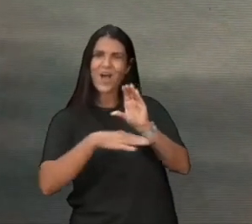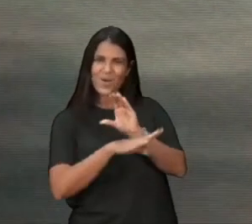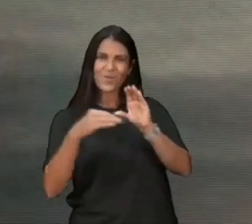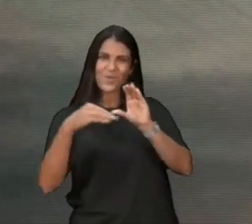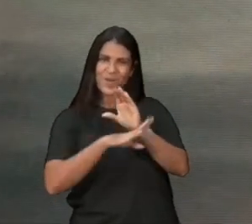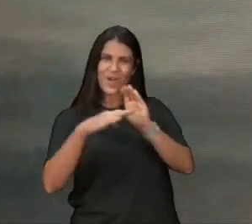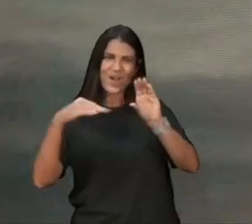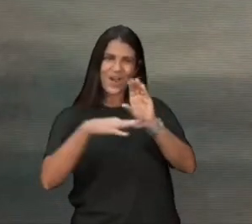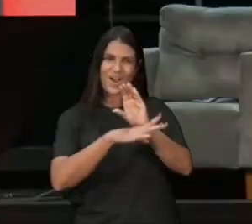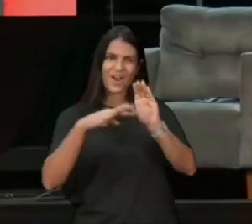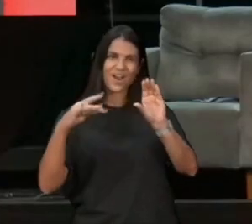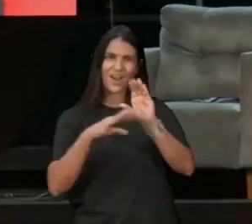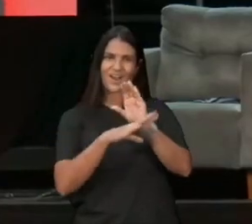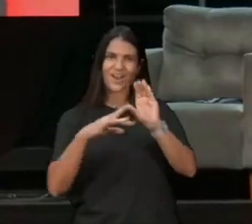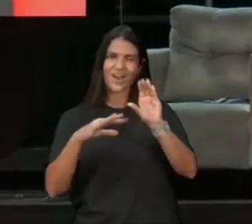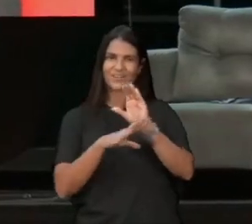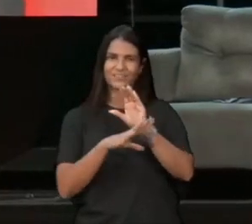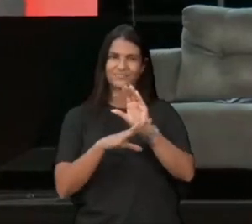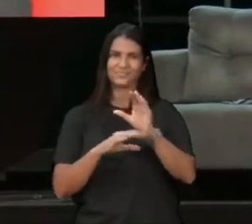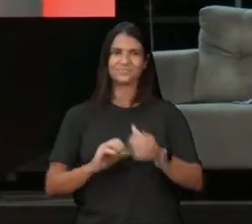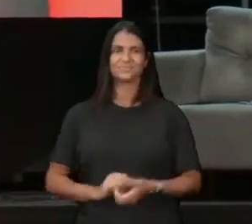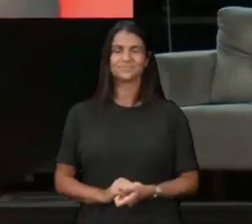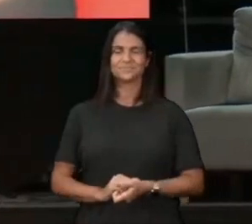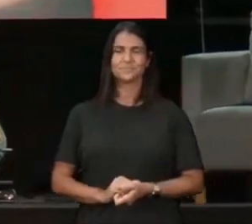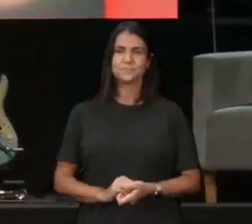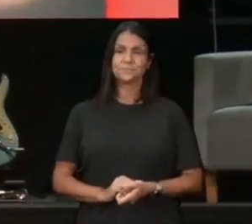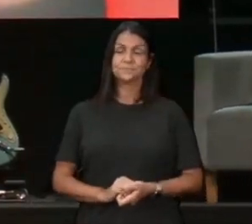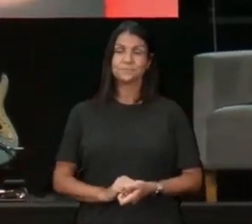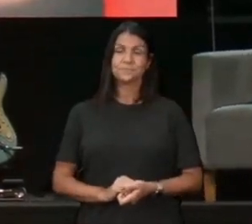a sinagoga, que foi construída, por esse centurião,